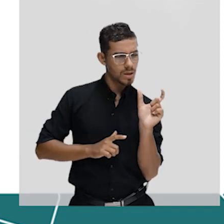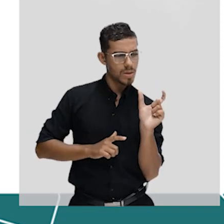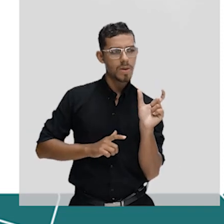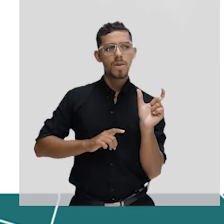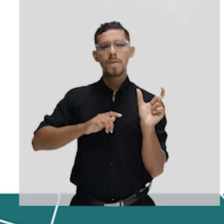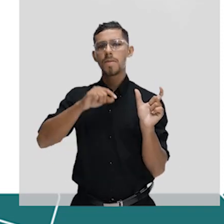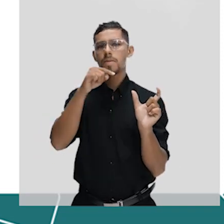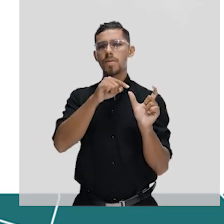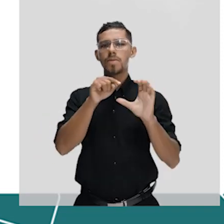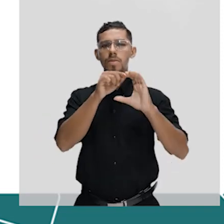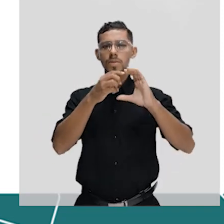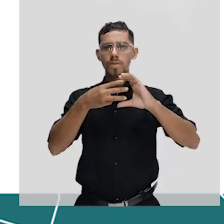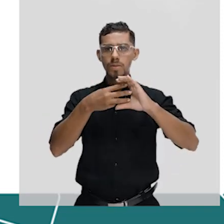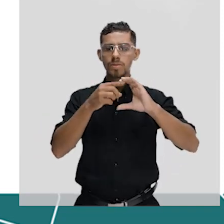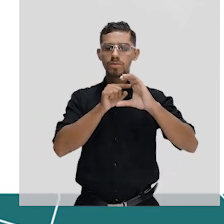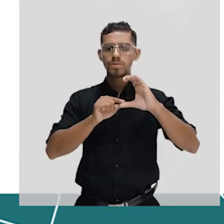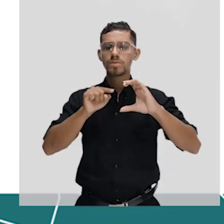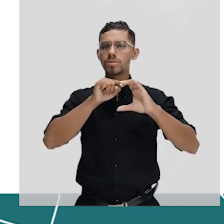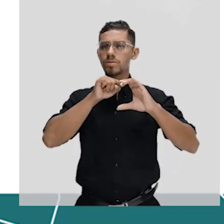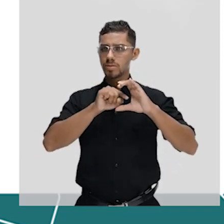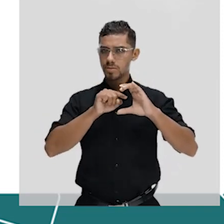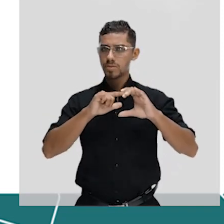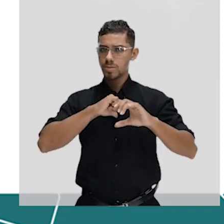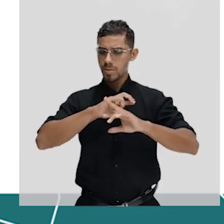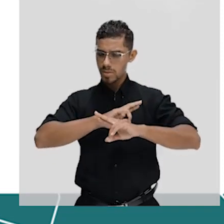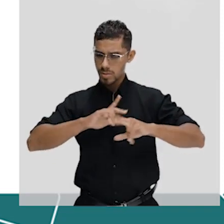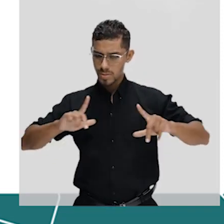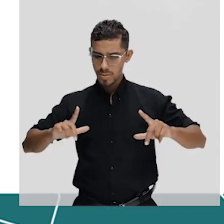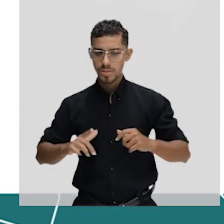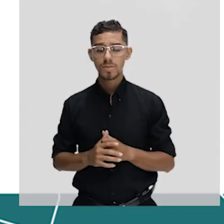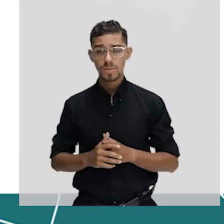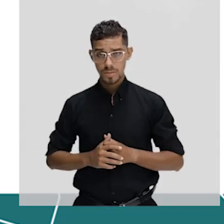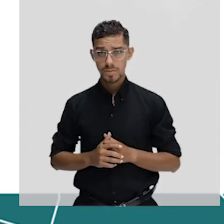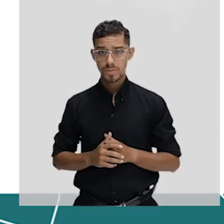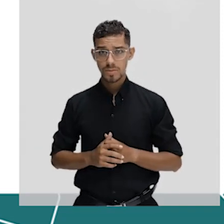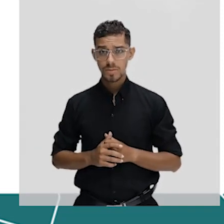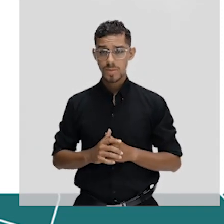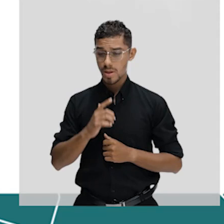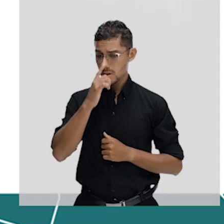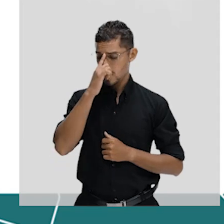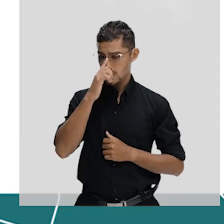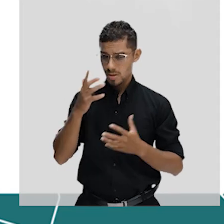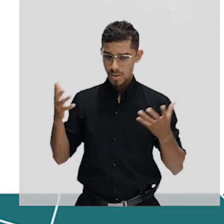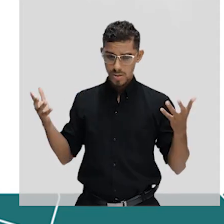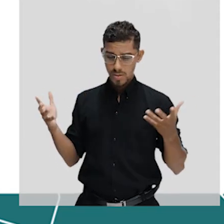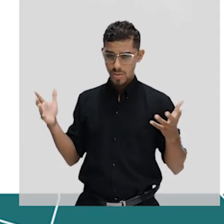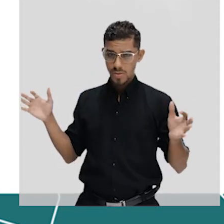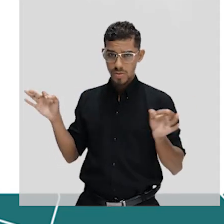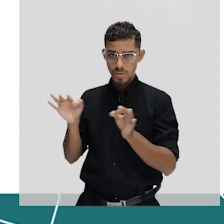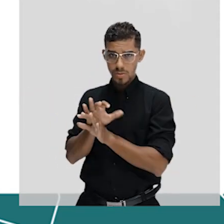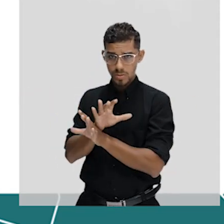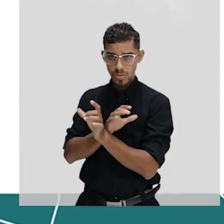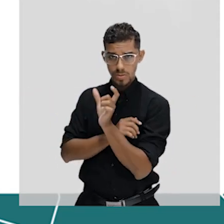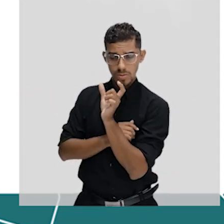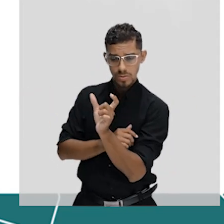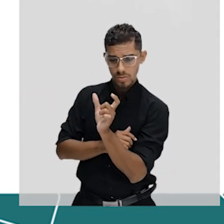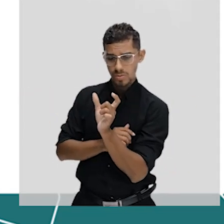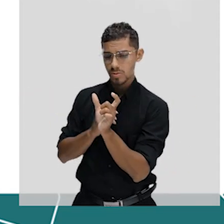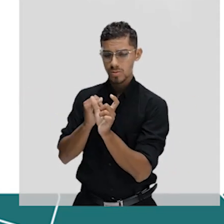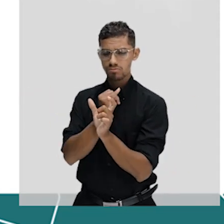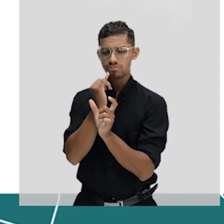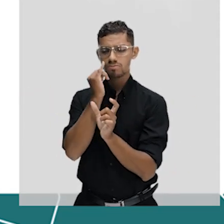procarionte para um organismo eucariote. E aí a gente vai finalizar falando sobre um processo muito importante